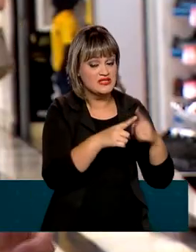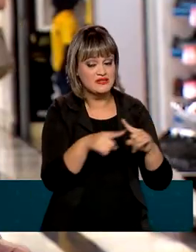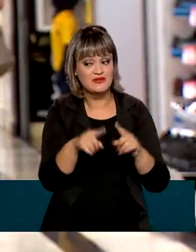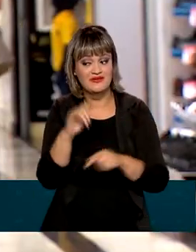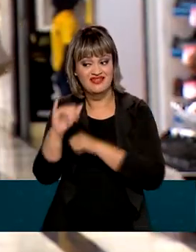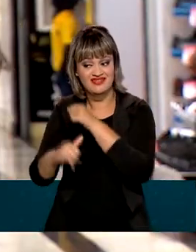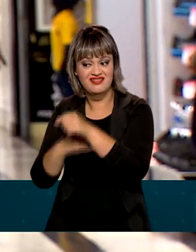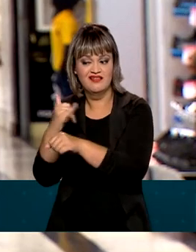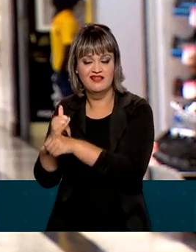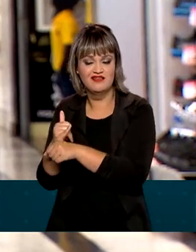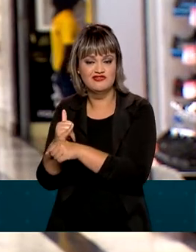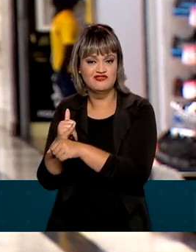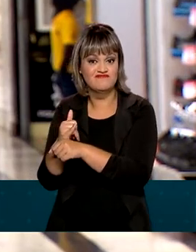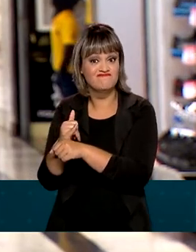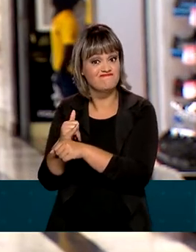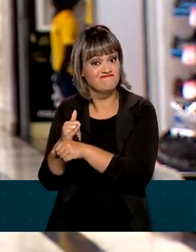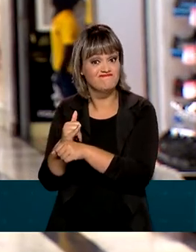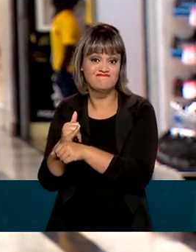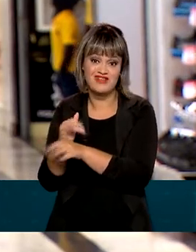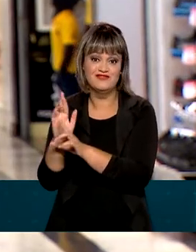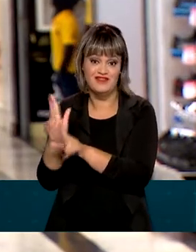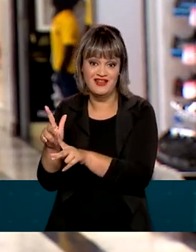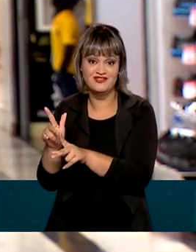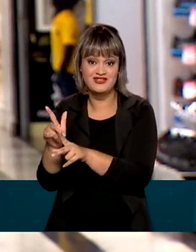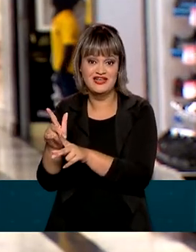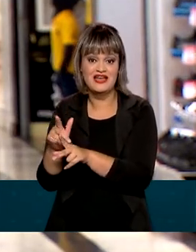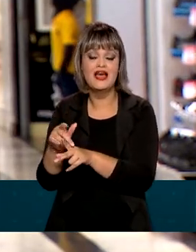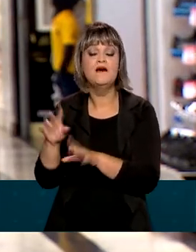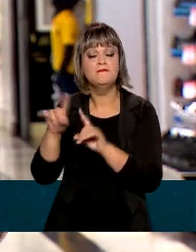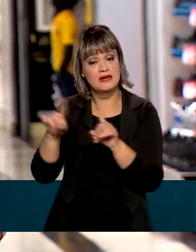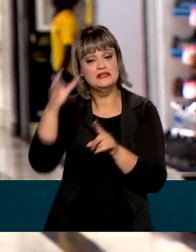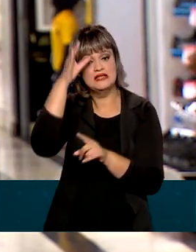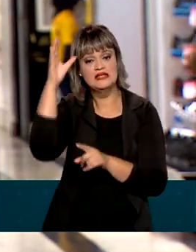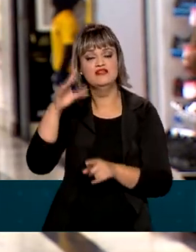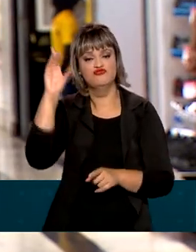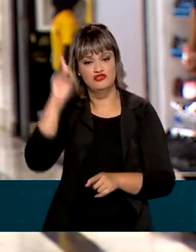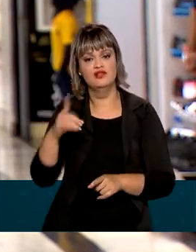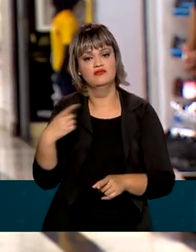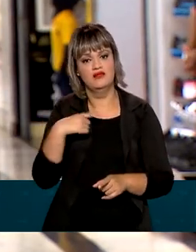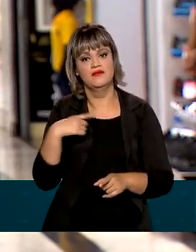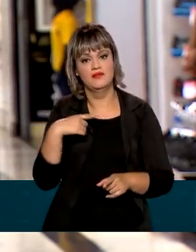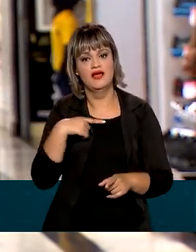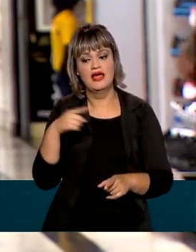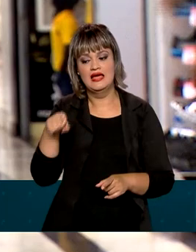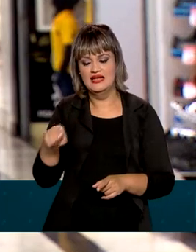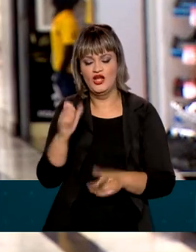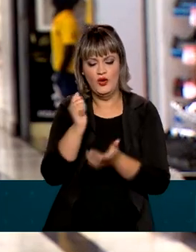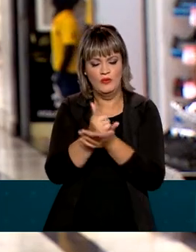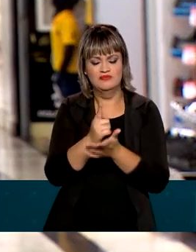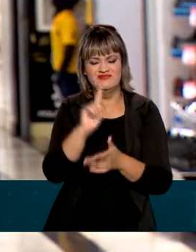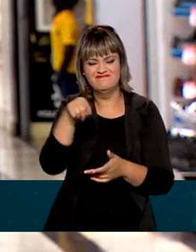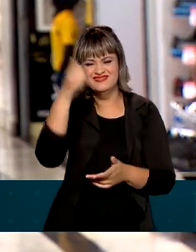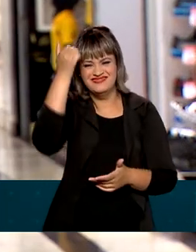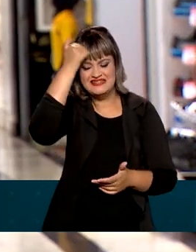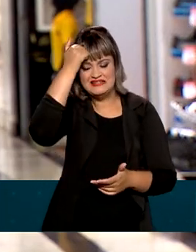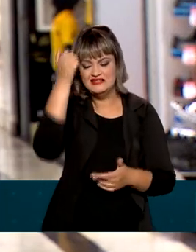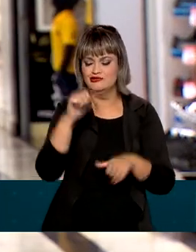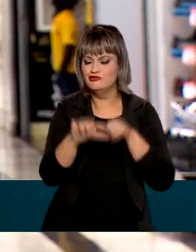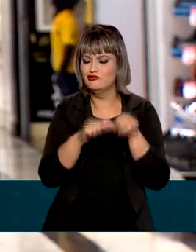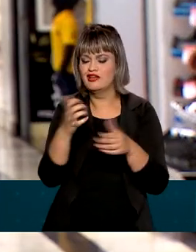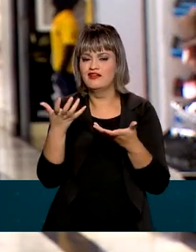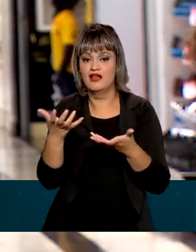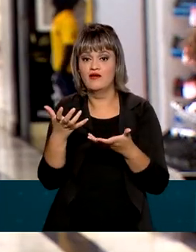internet. E, neste caso, o consumidor também tem os seus direitos. Ele pode se arrepender do produto comprado